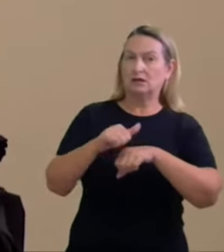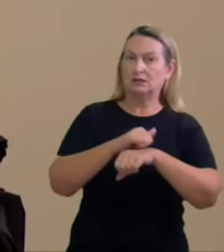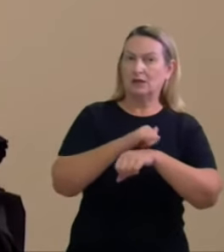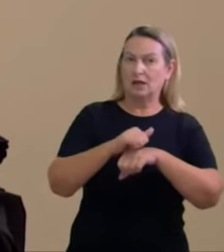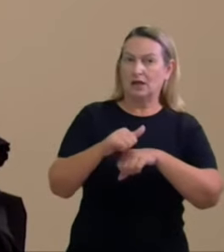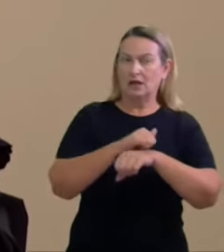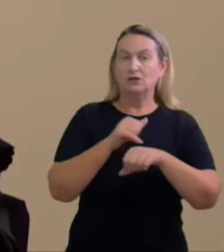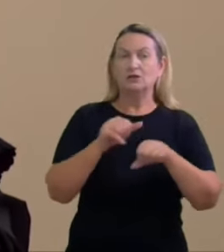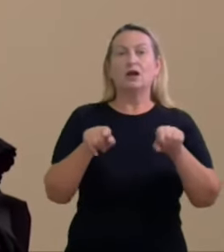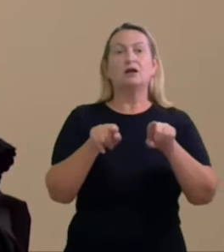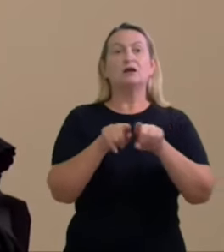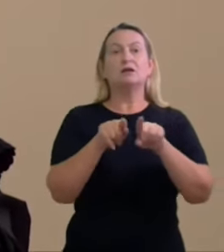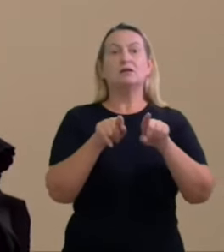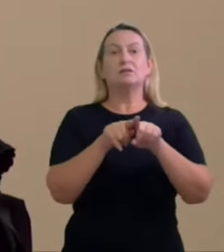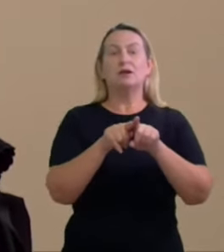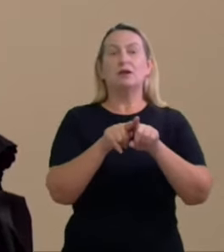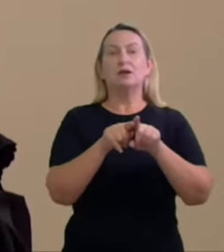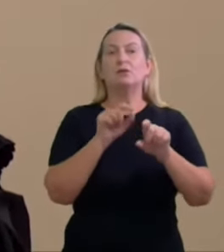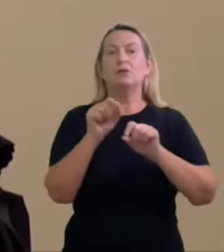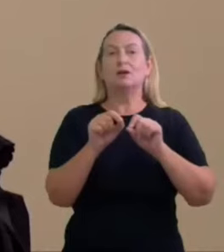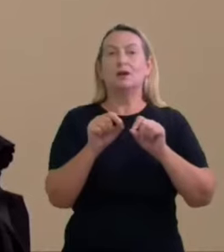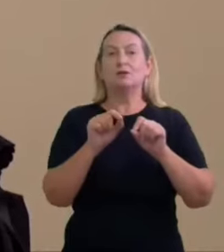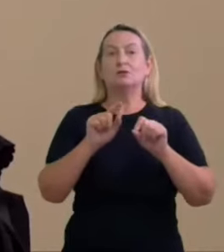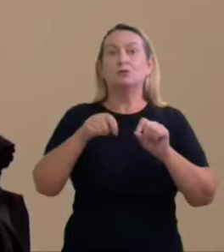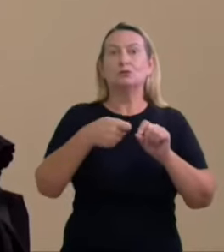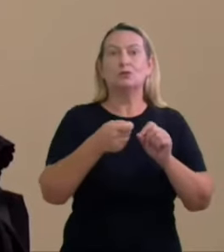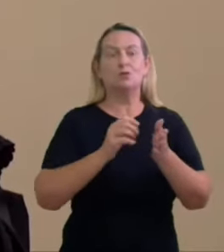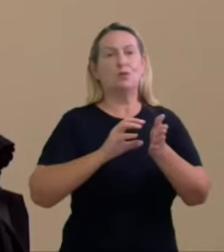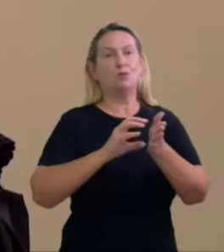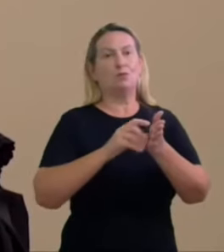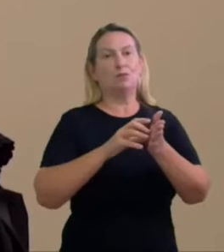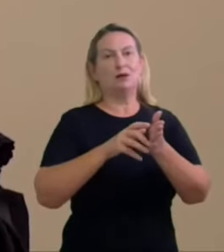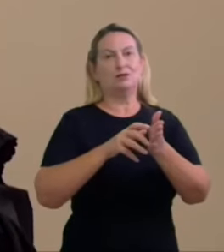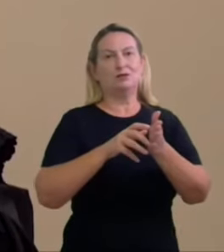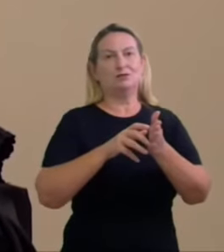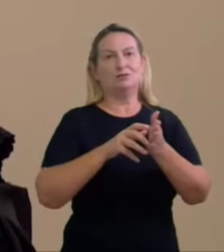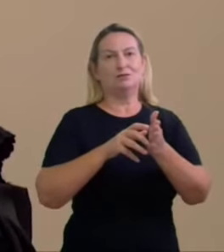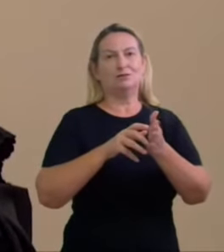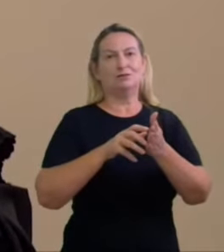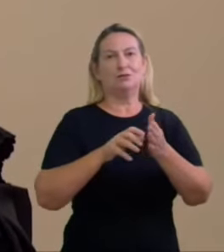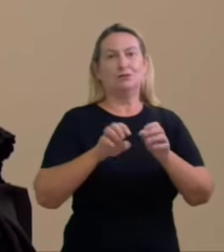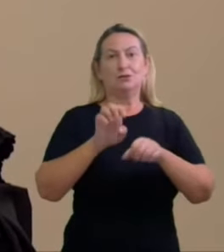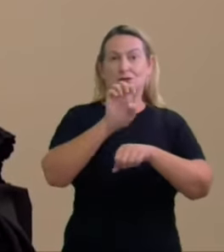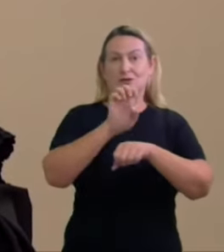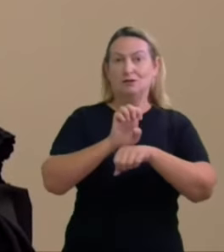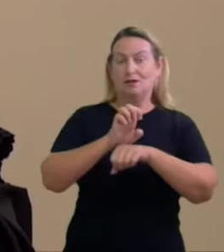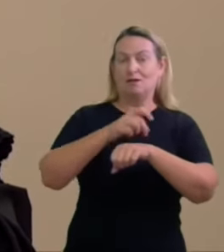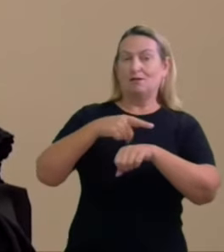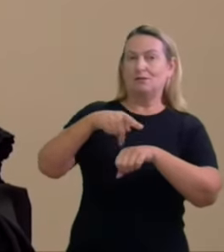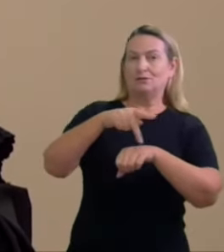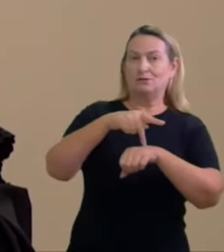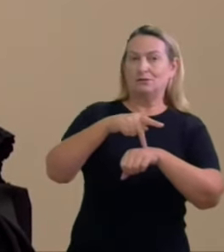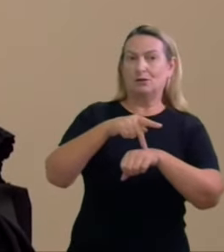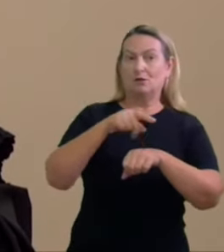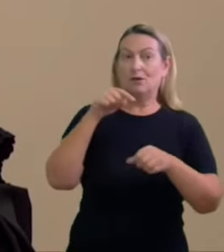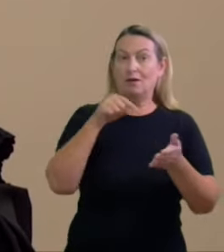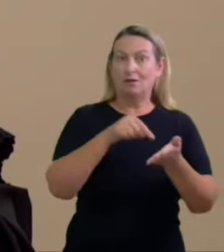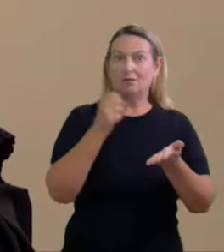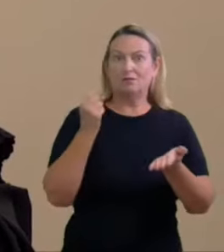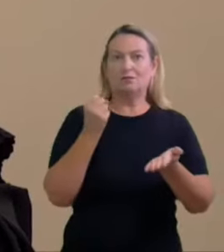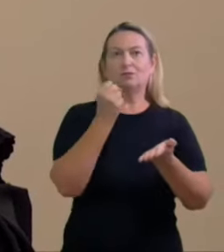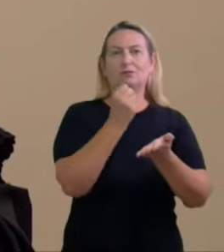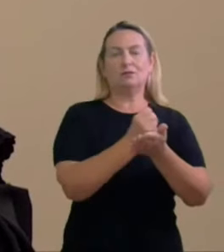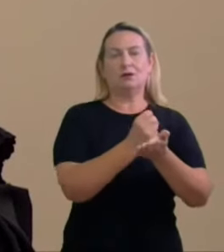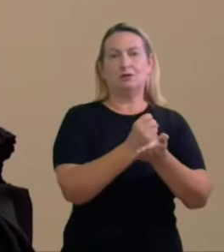partidárias e não do candidato partidárias estaduais e nacionais do contratante Podemos no primeiro semestre de